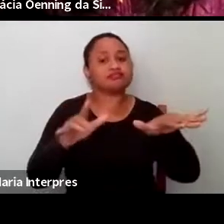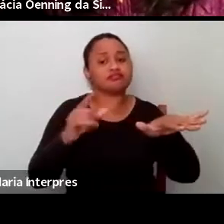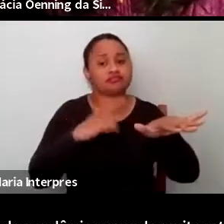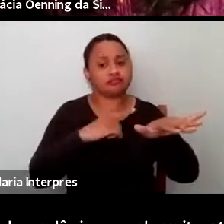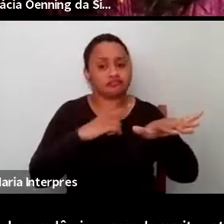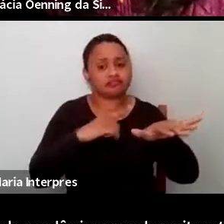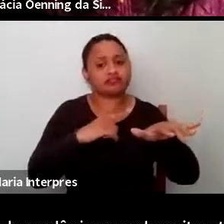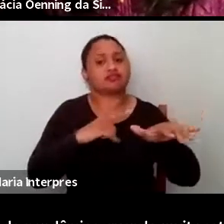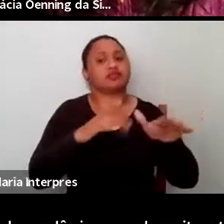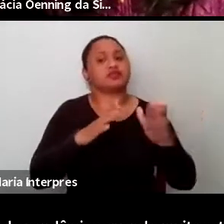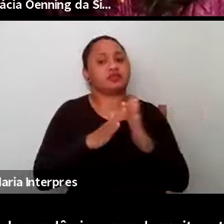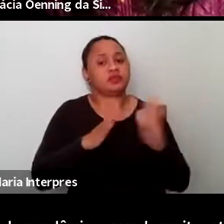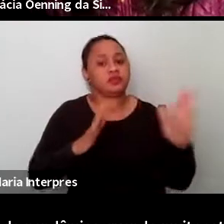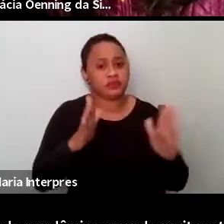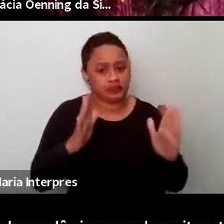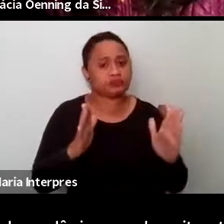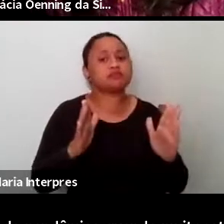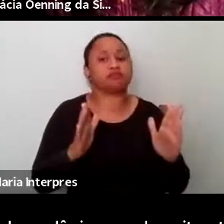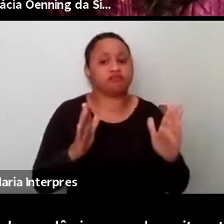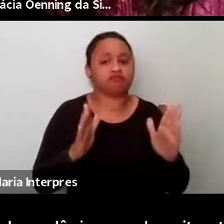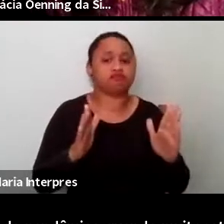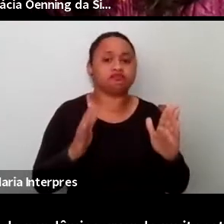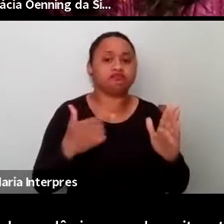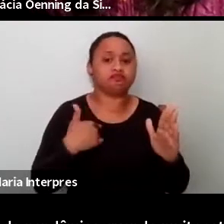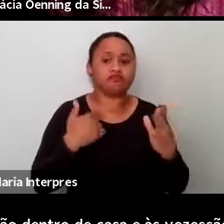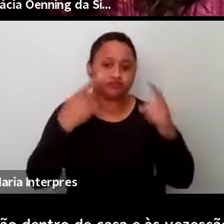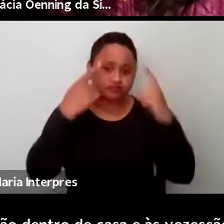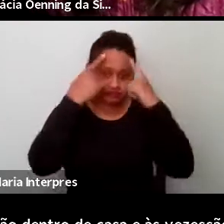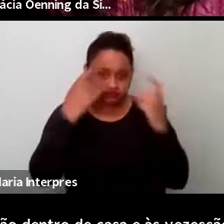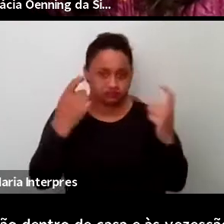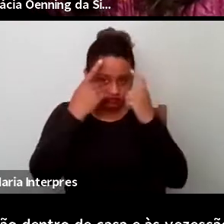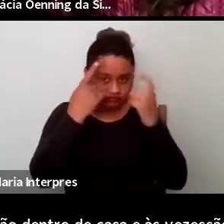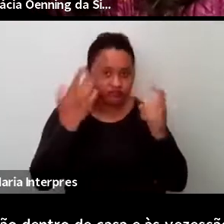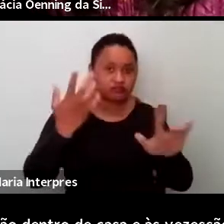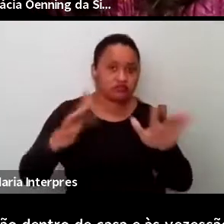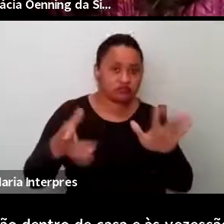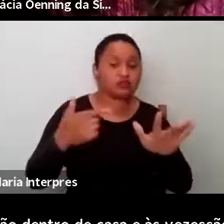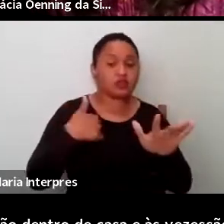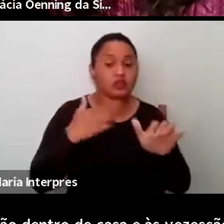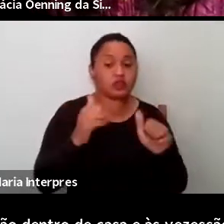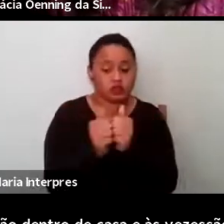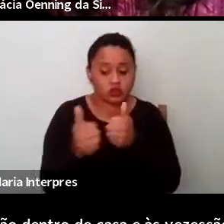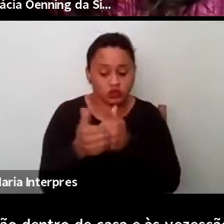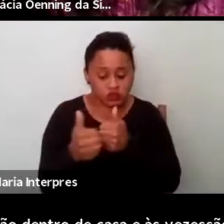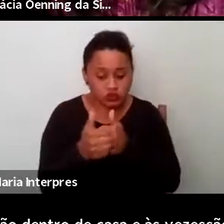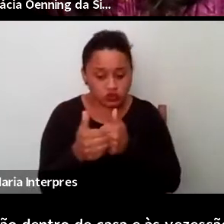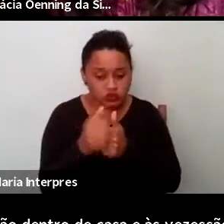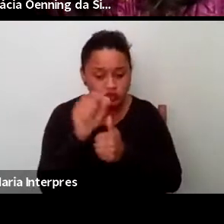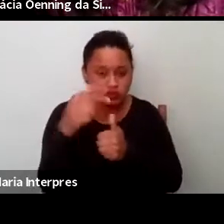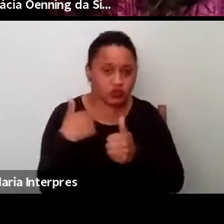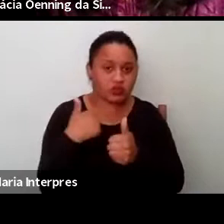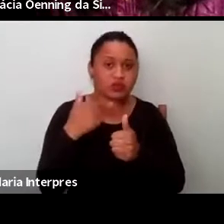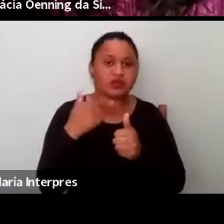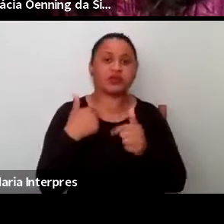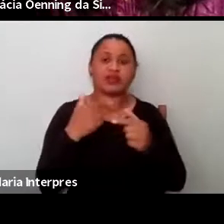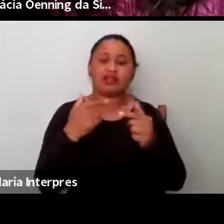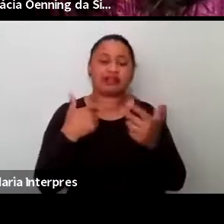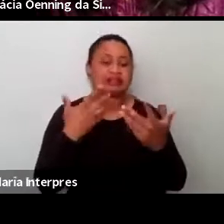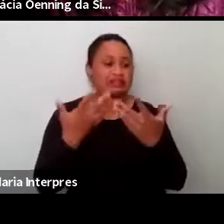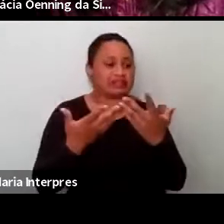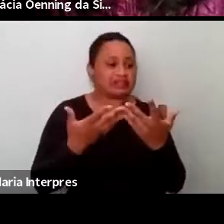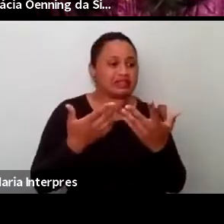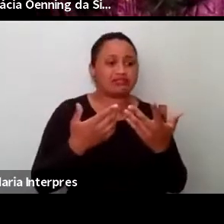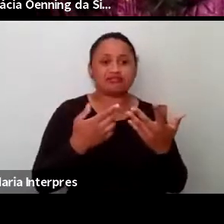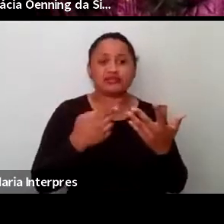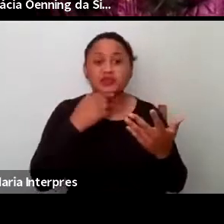violência, às vezes estão do lado dos seus abusadores e elas não conseguem ter acesso